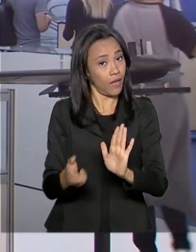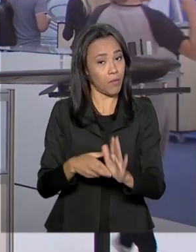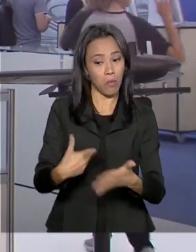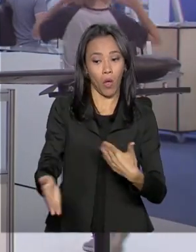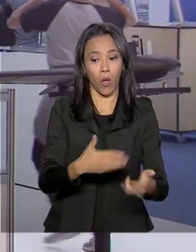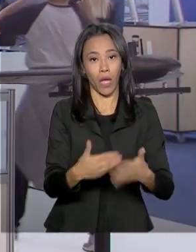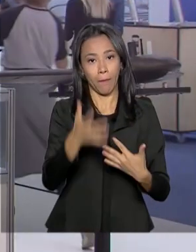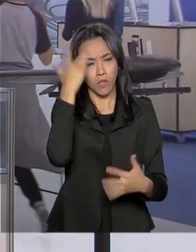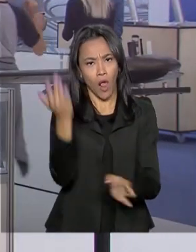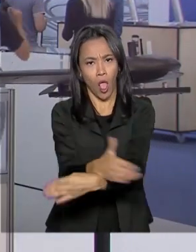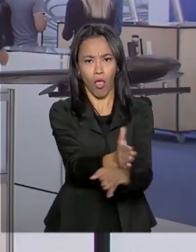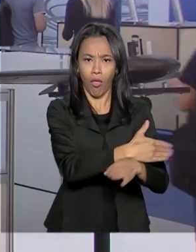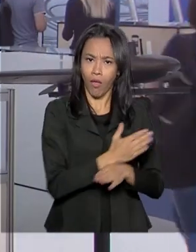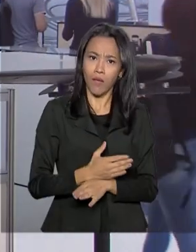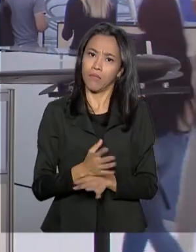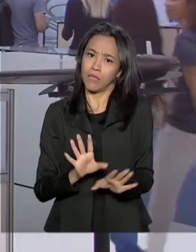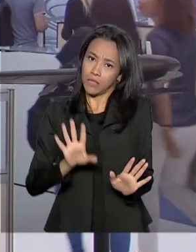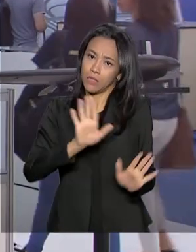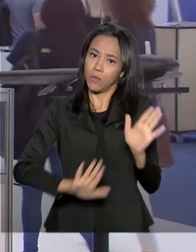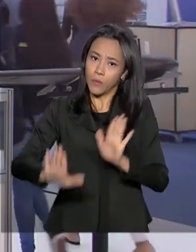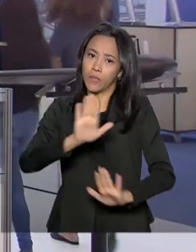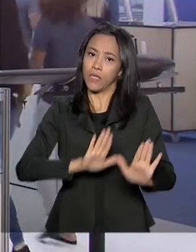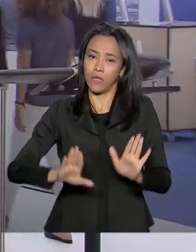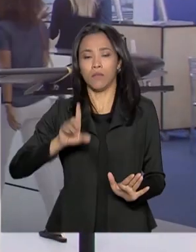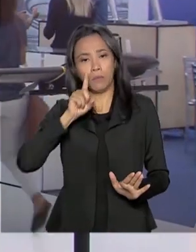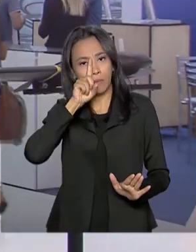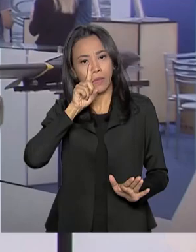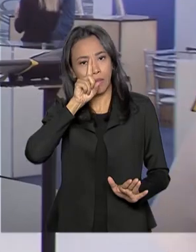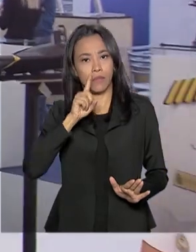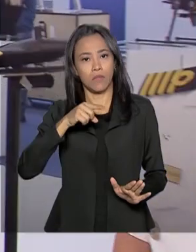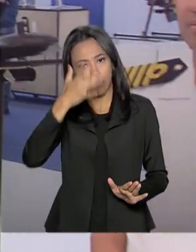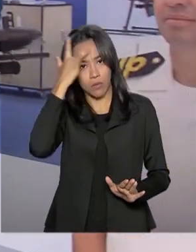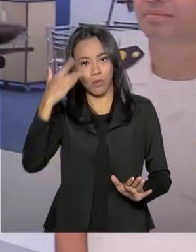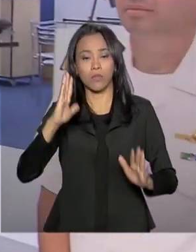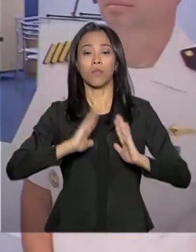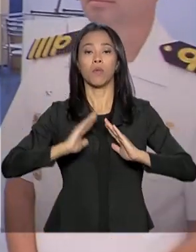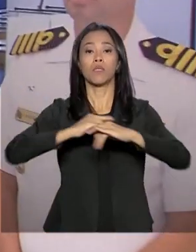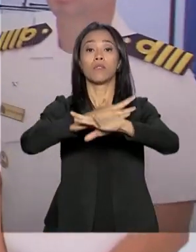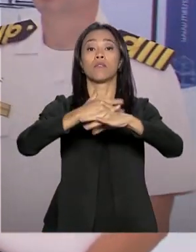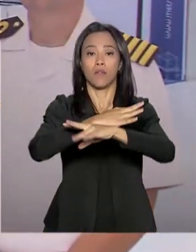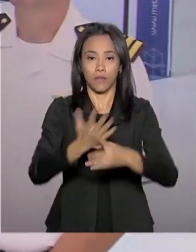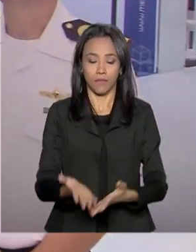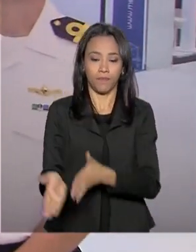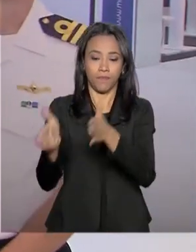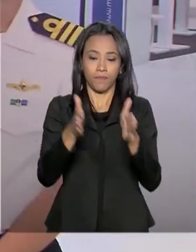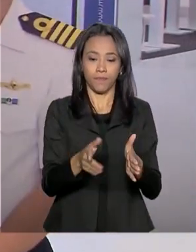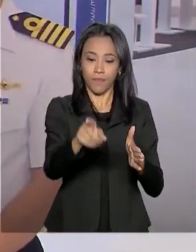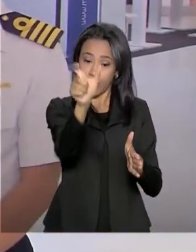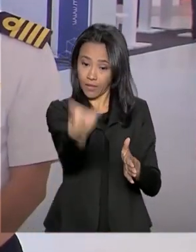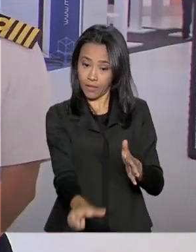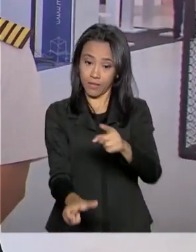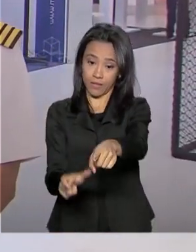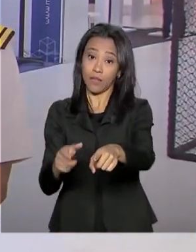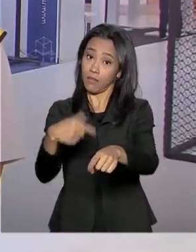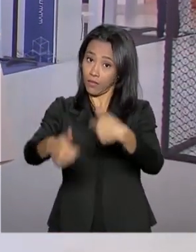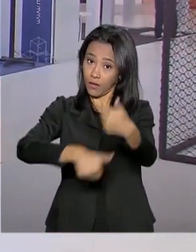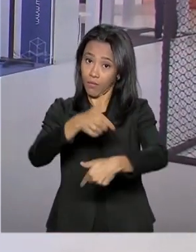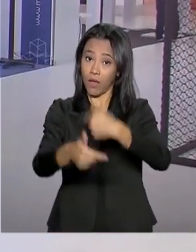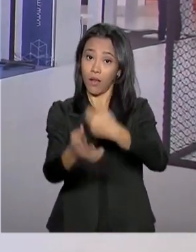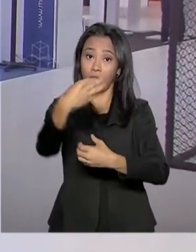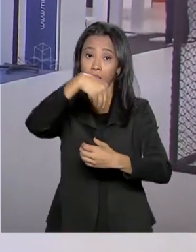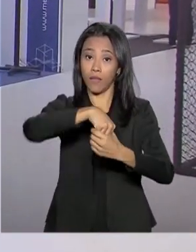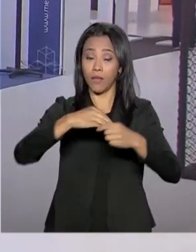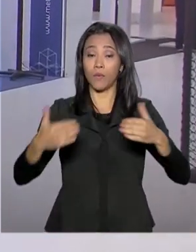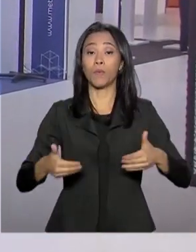civil quanto a vida da população nas grandes cidades. Eu estou ao lado do capitão de Mariguerra, Mutz Barros, que trabalha no Ministério da Defesa.